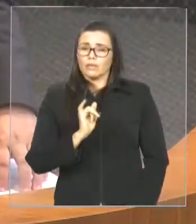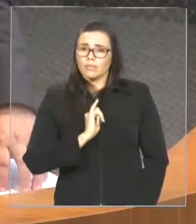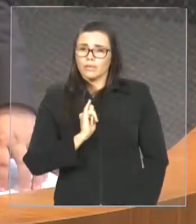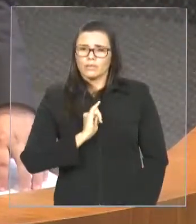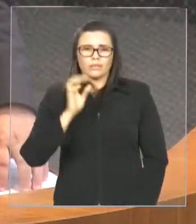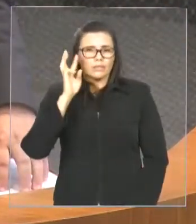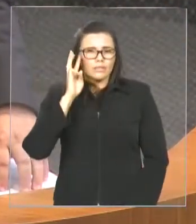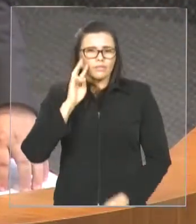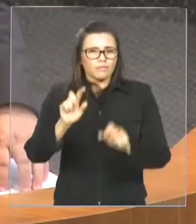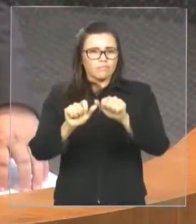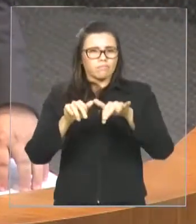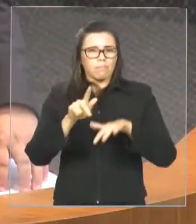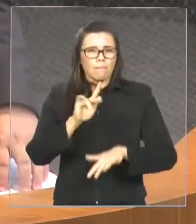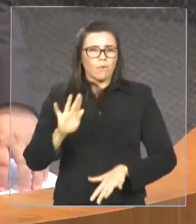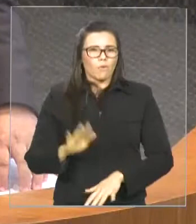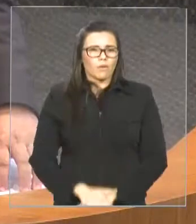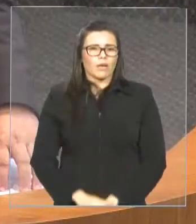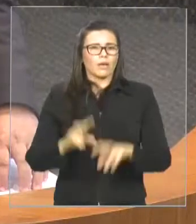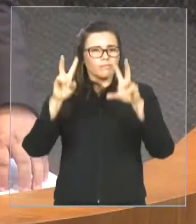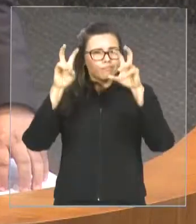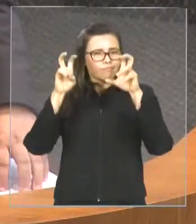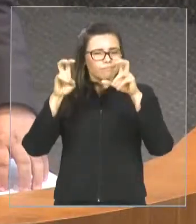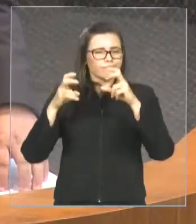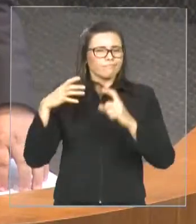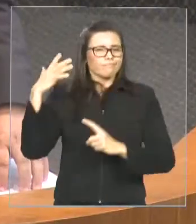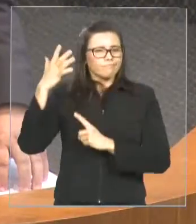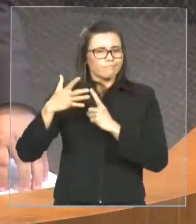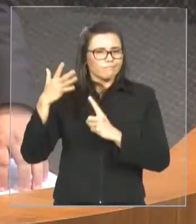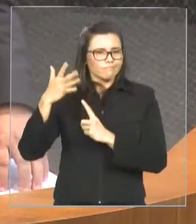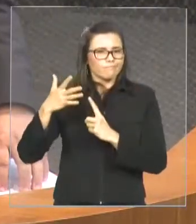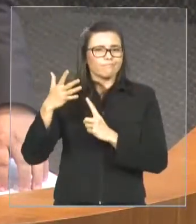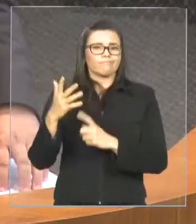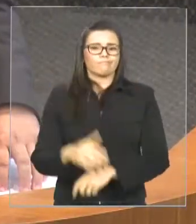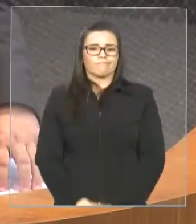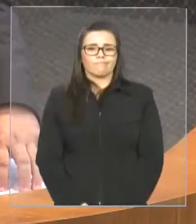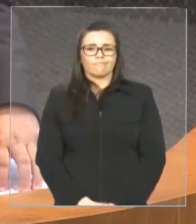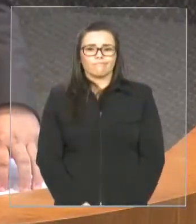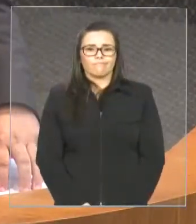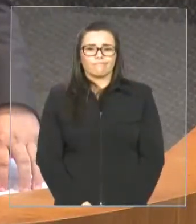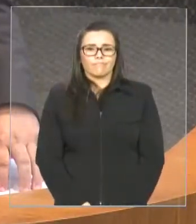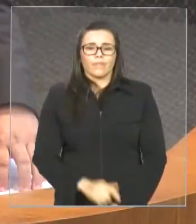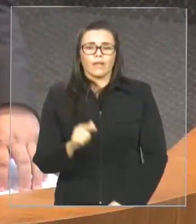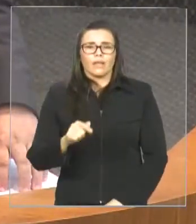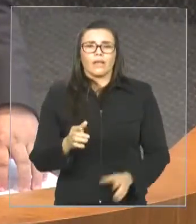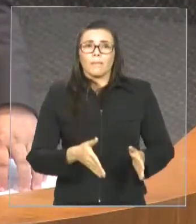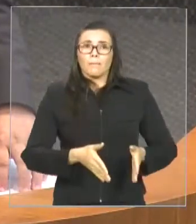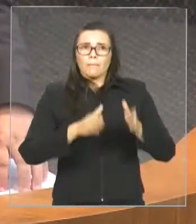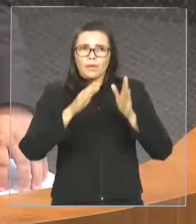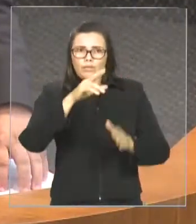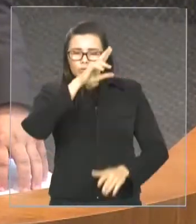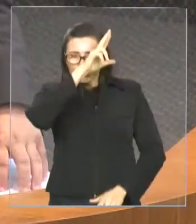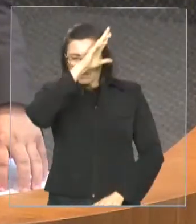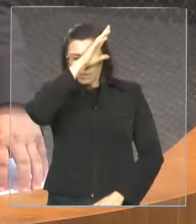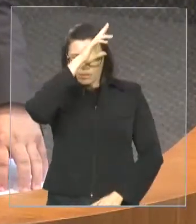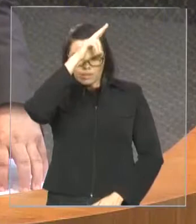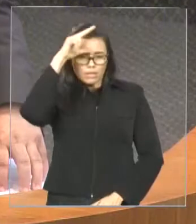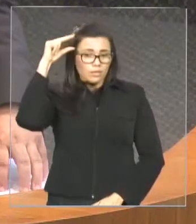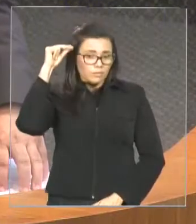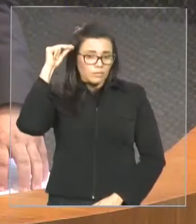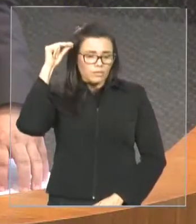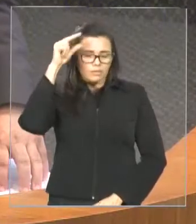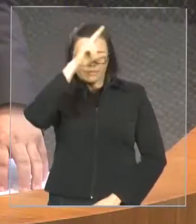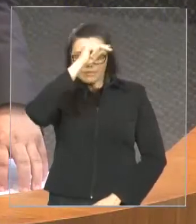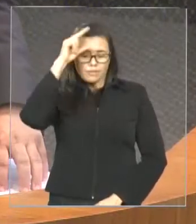pública para tratarmos do assunto lá na cidade de Imperatriz. Vai ser no prédio da Câmara Municipal daquela cidade, onde vamos